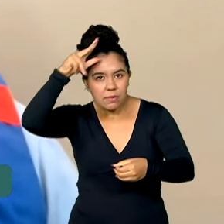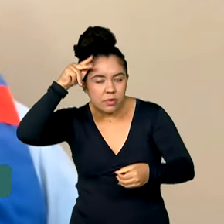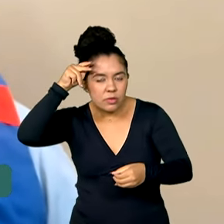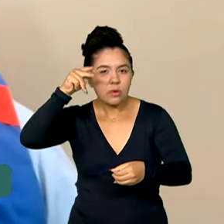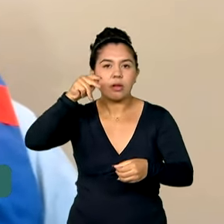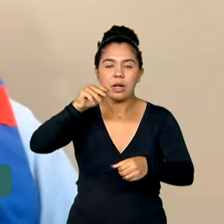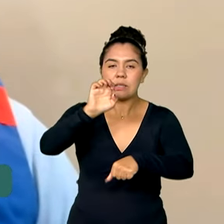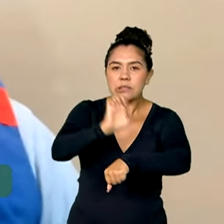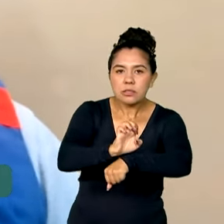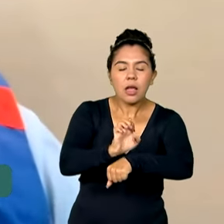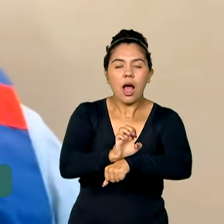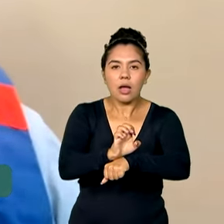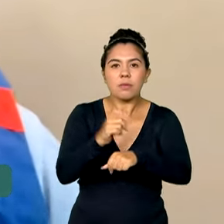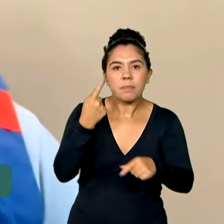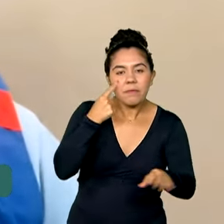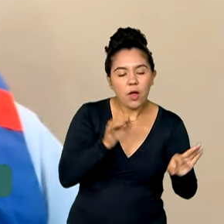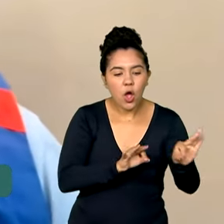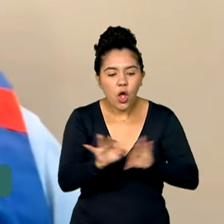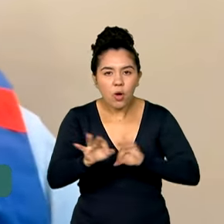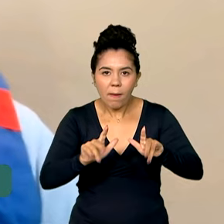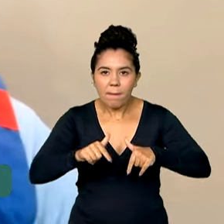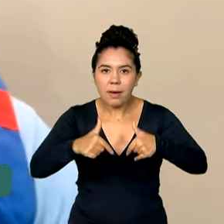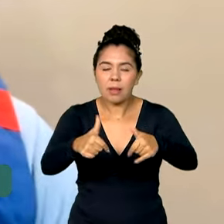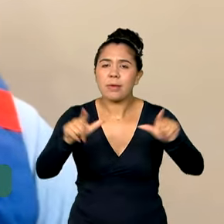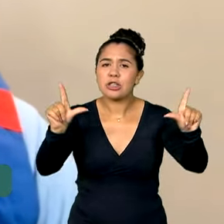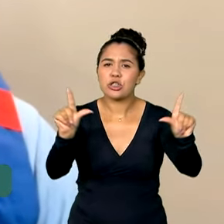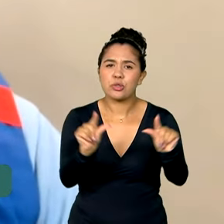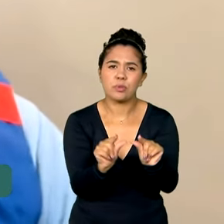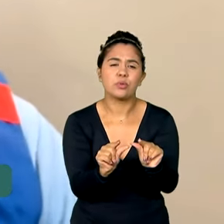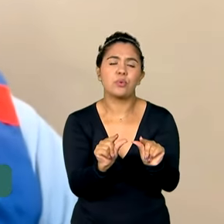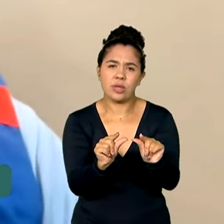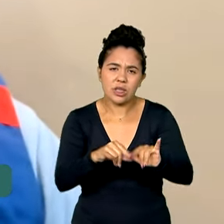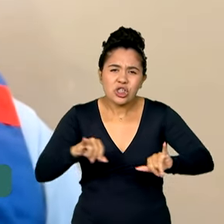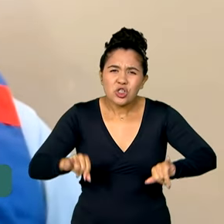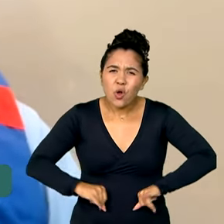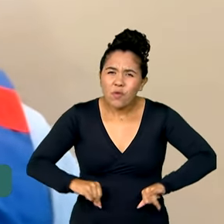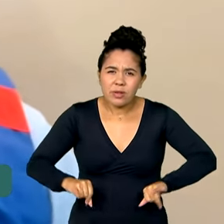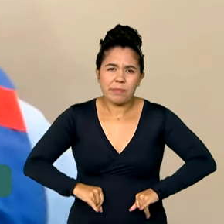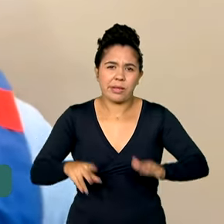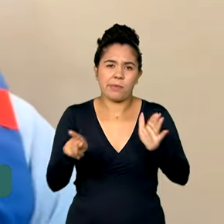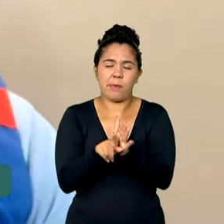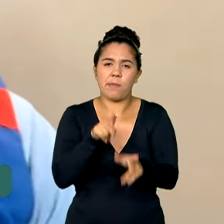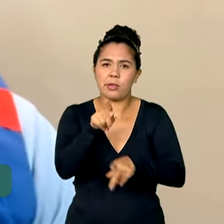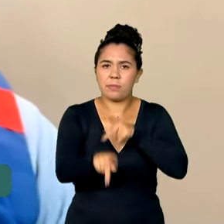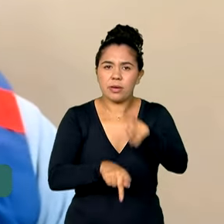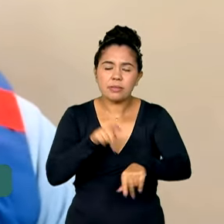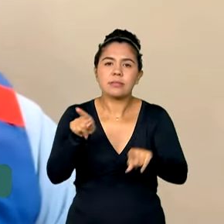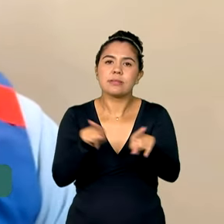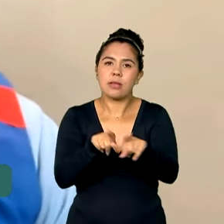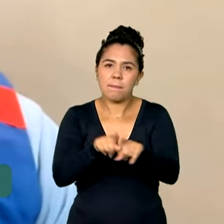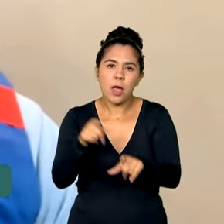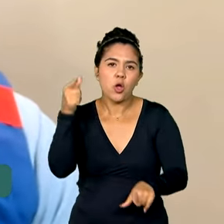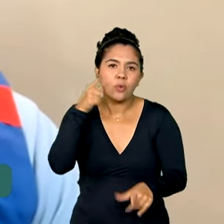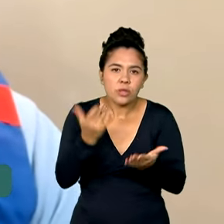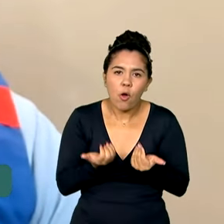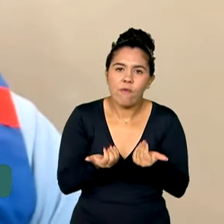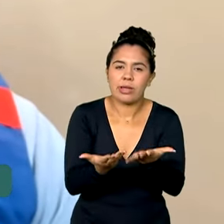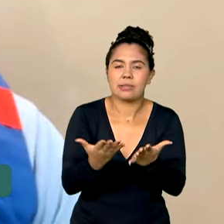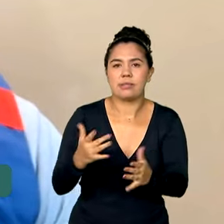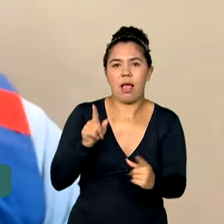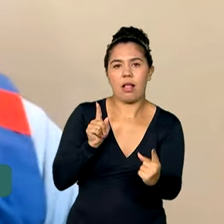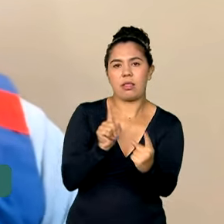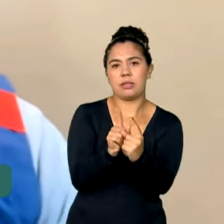que possam mitigar o sofrimento daquela população e retomar o acesso à saúde daquela